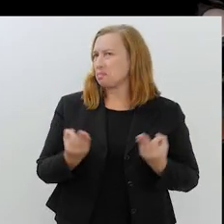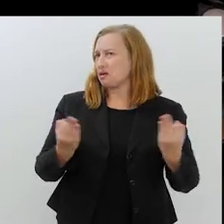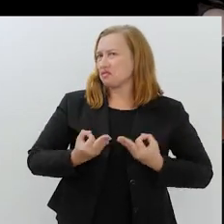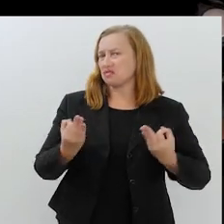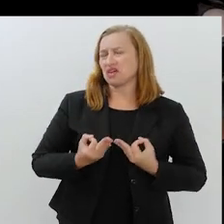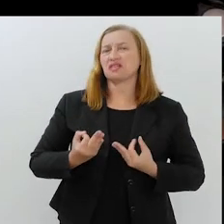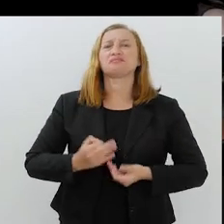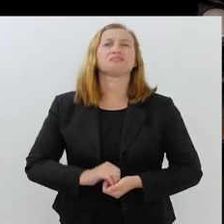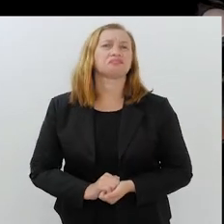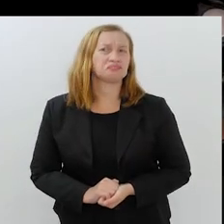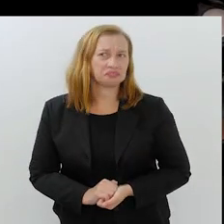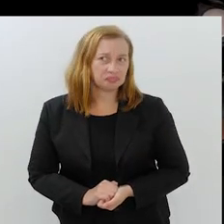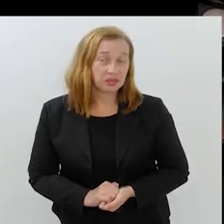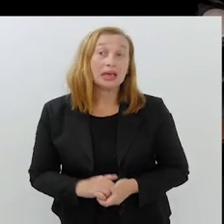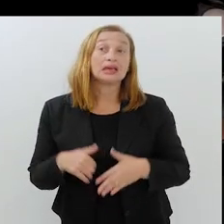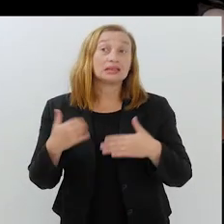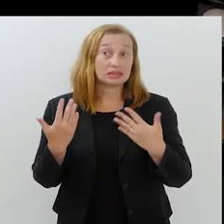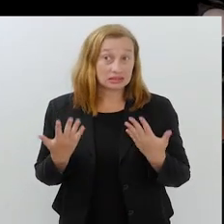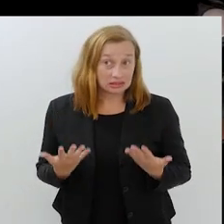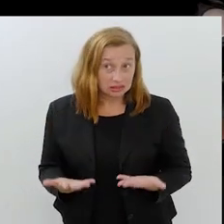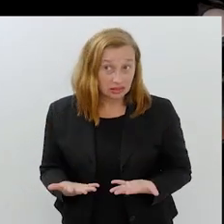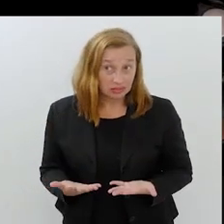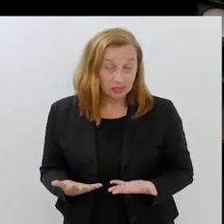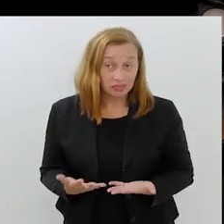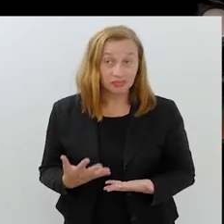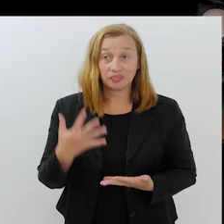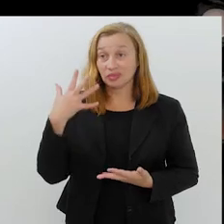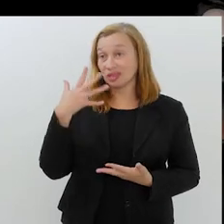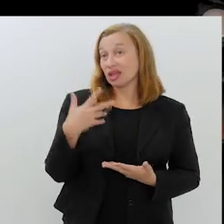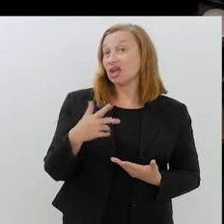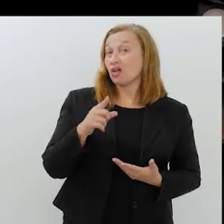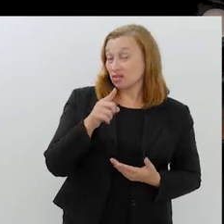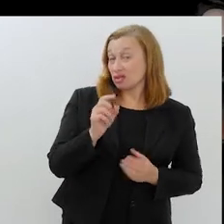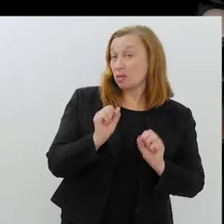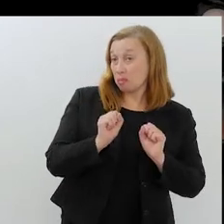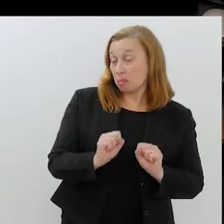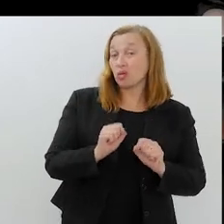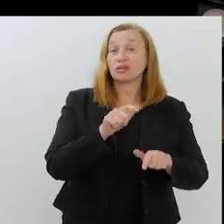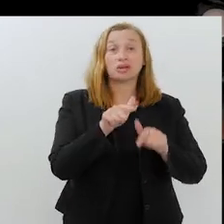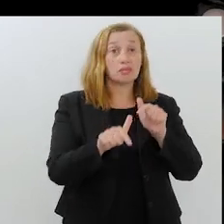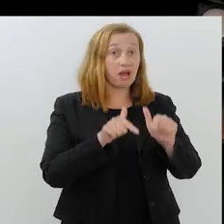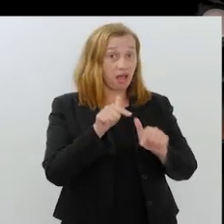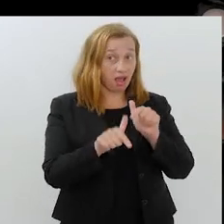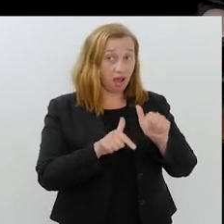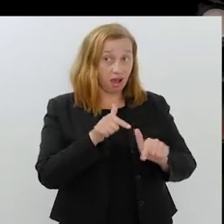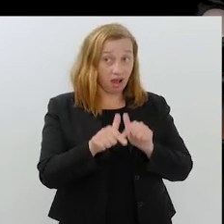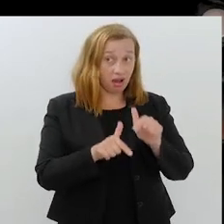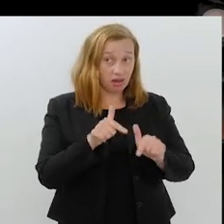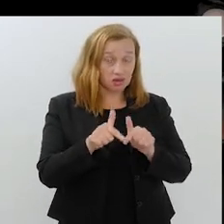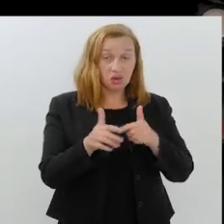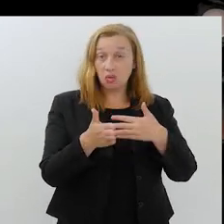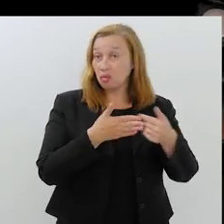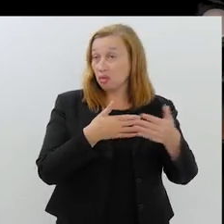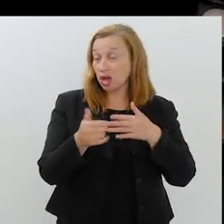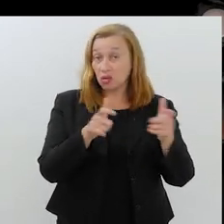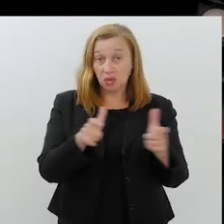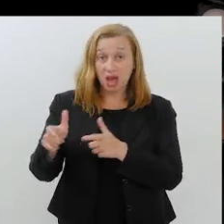extremamente bonita. Muito, muito. Então, vamos lá. Então, quer dizer que você pode trabalhar